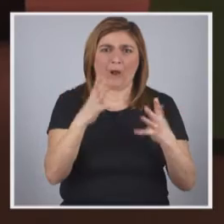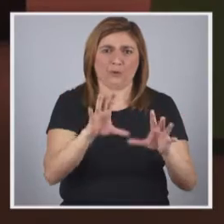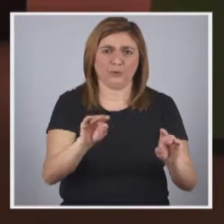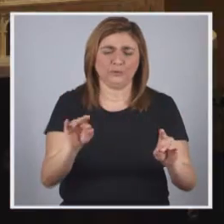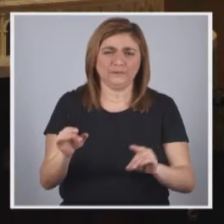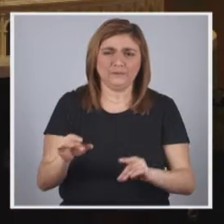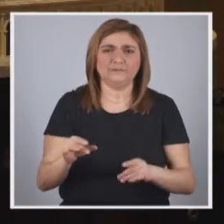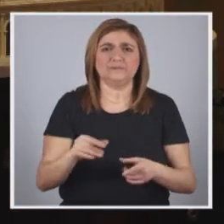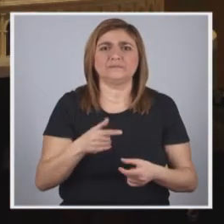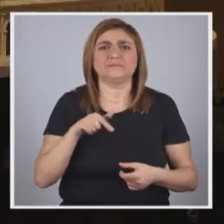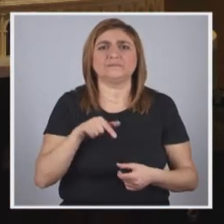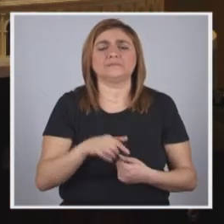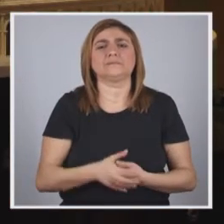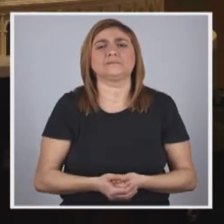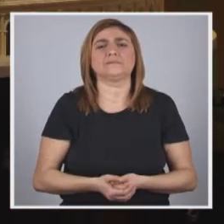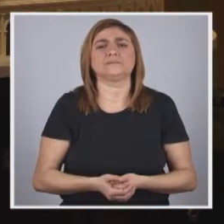mãos.